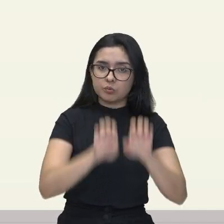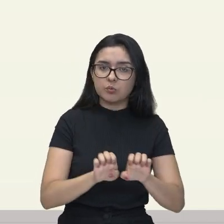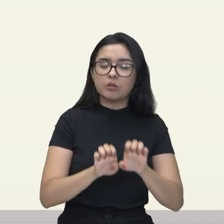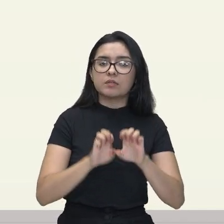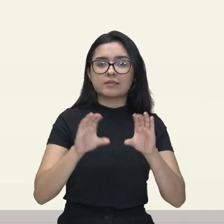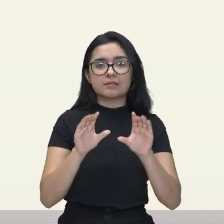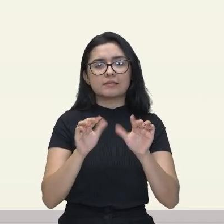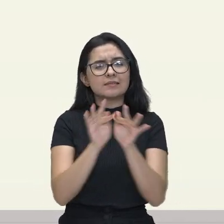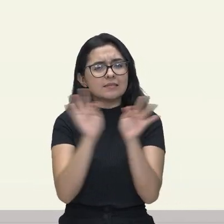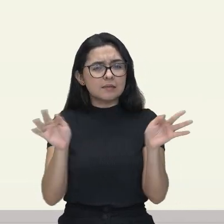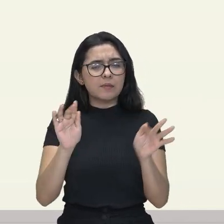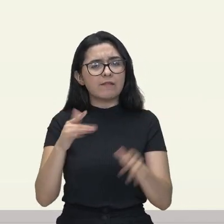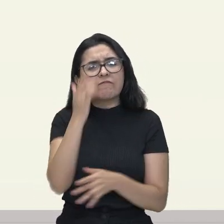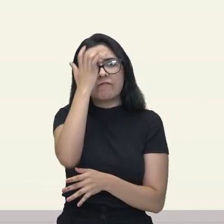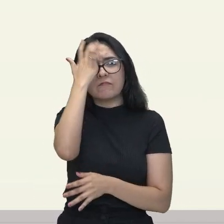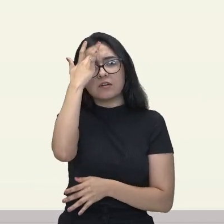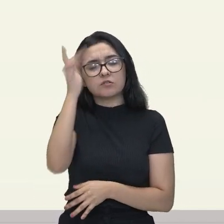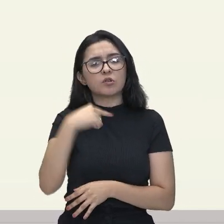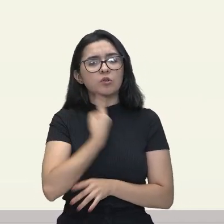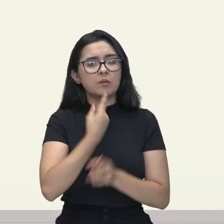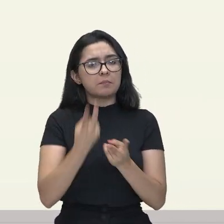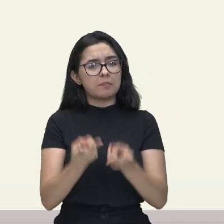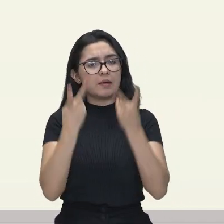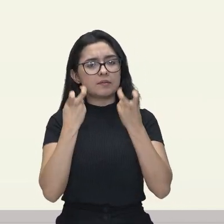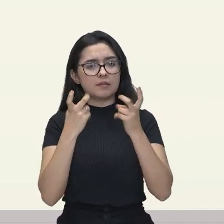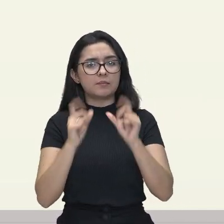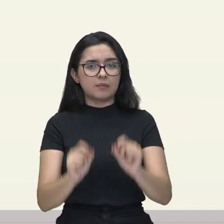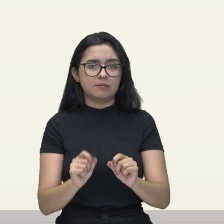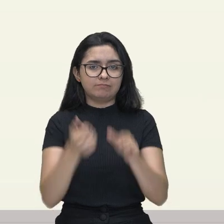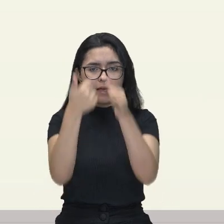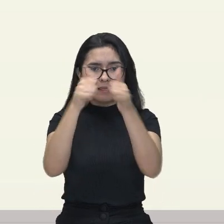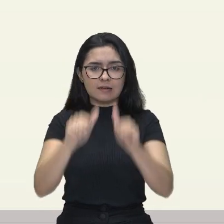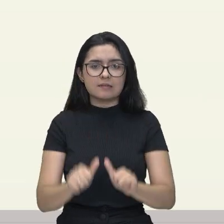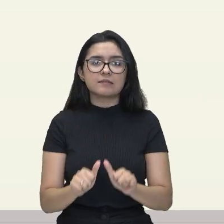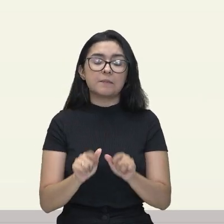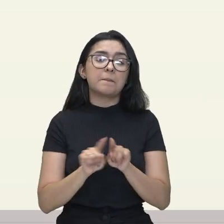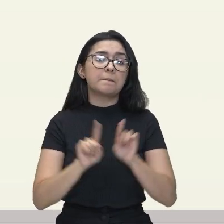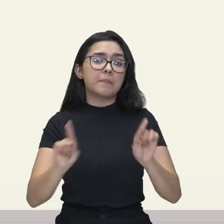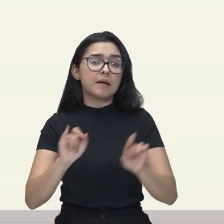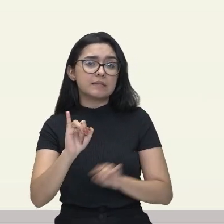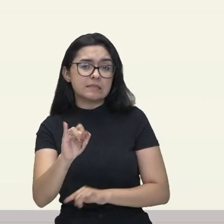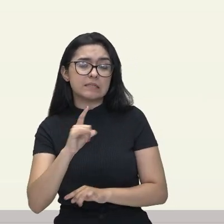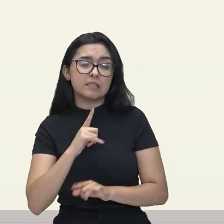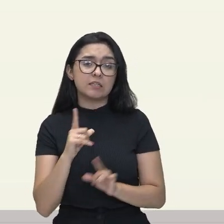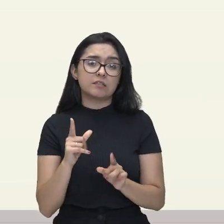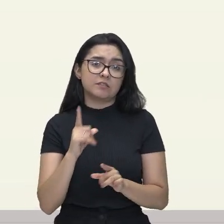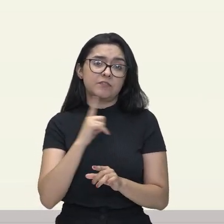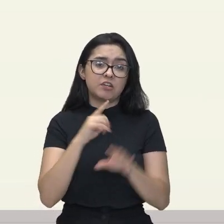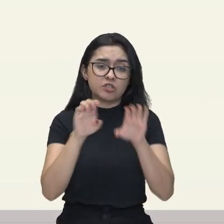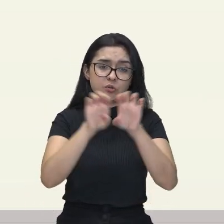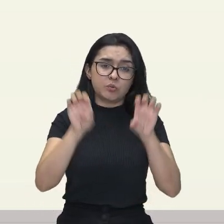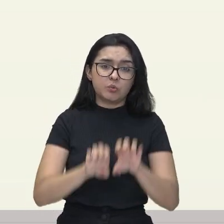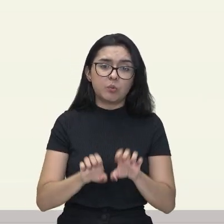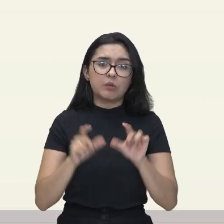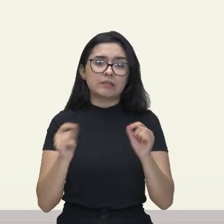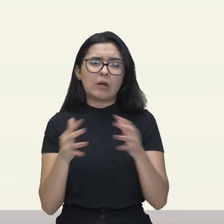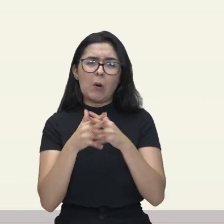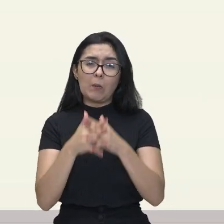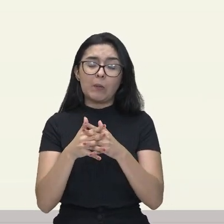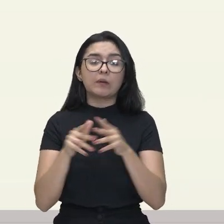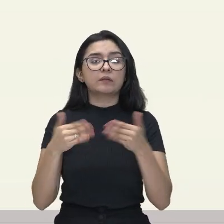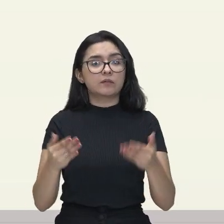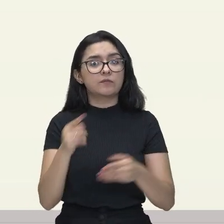é bem fácil da gente visualizar, tá? Mas se tiver estruturas complexas, você precisa ir